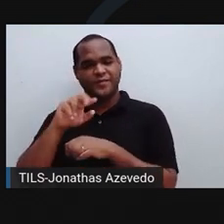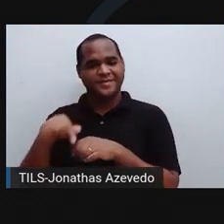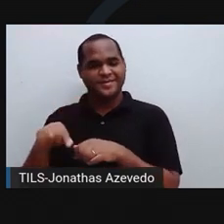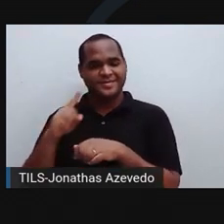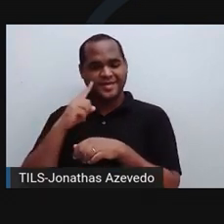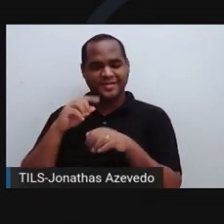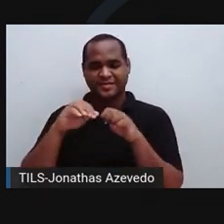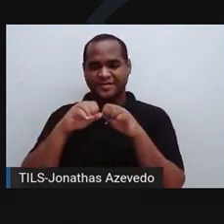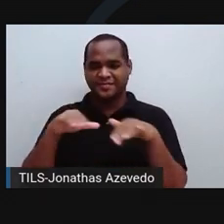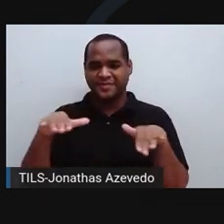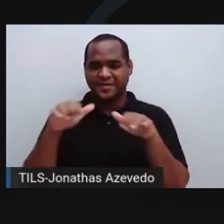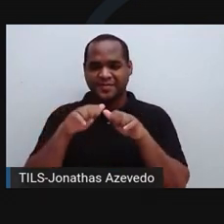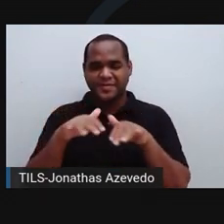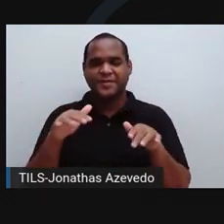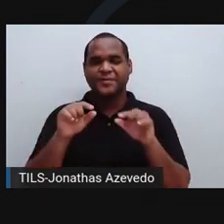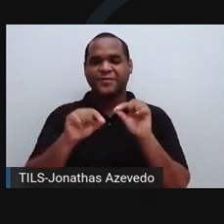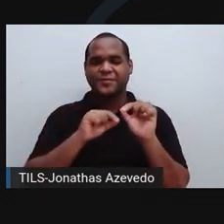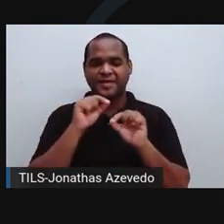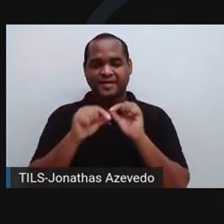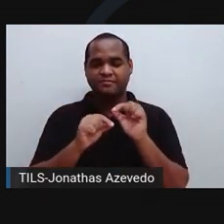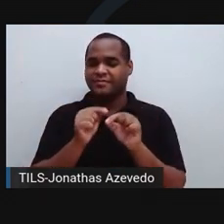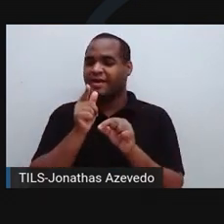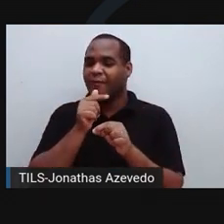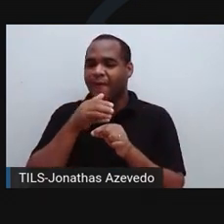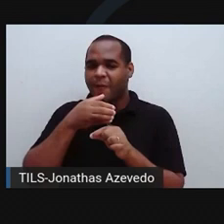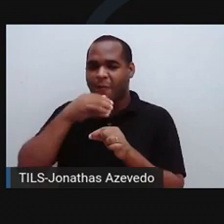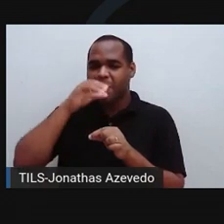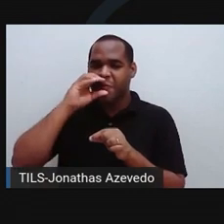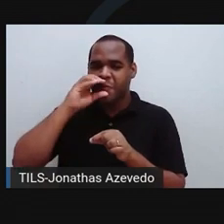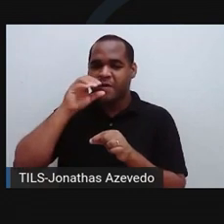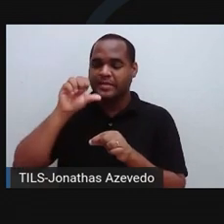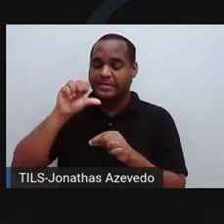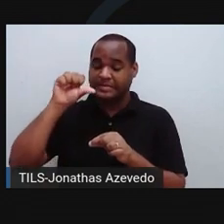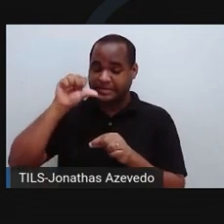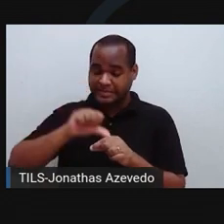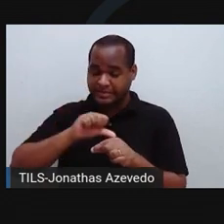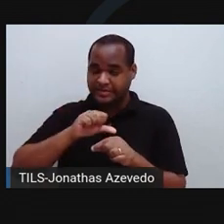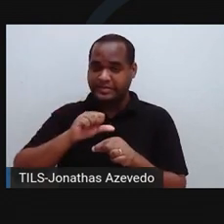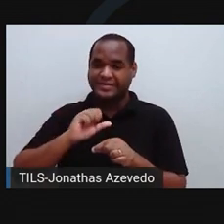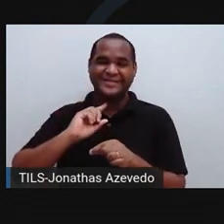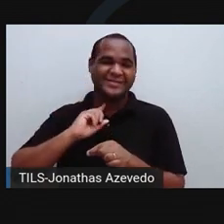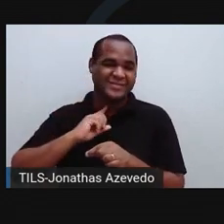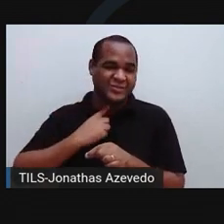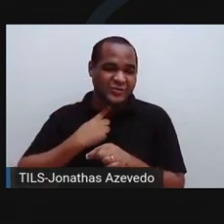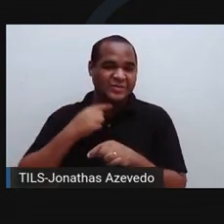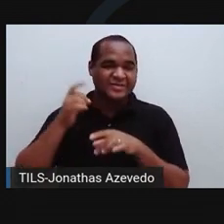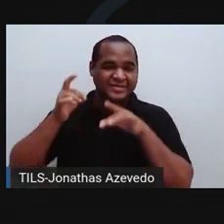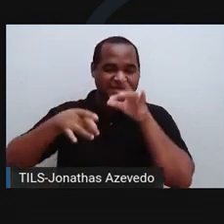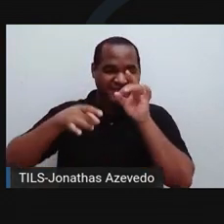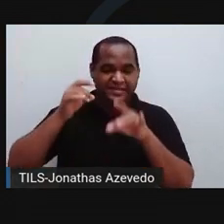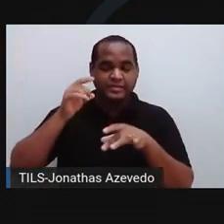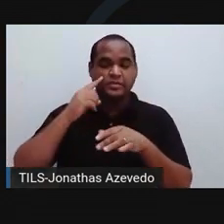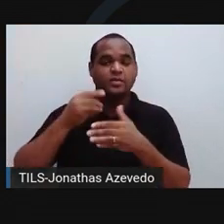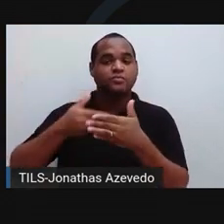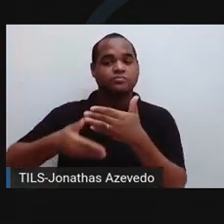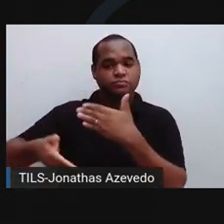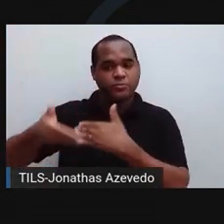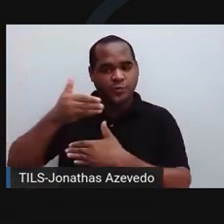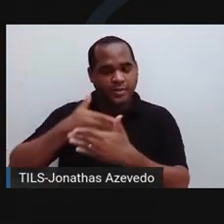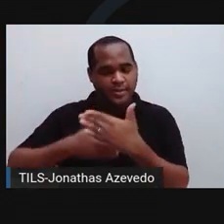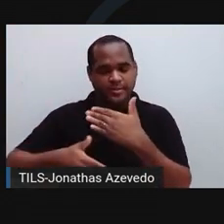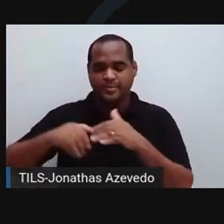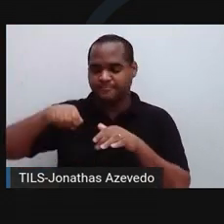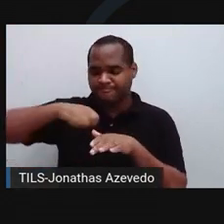transmitida por meio da ingestão de água e alimentos contaminados. Então, aquela mesma medida profilática que a gente faz, saneamento básico,